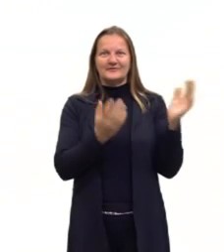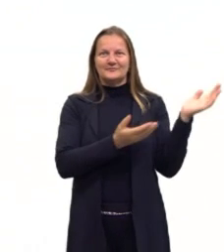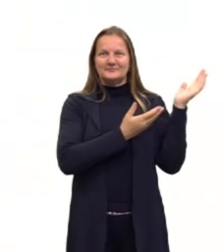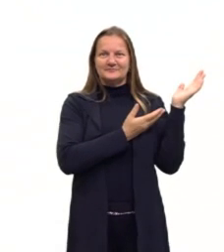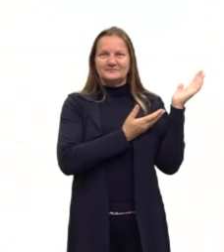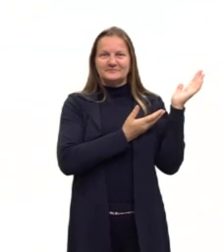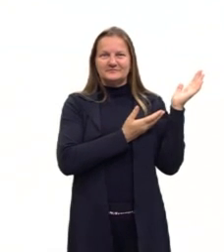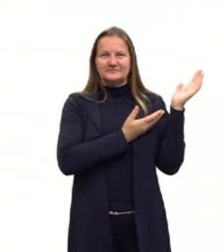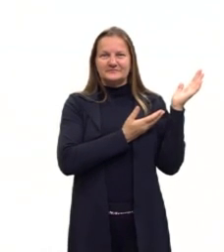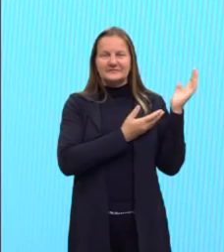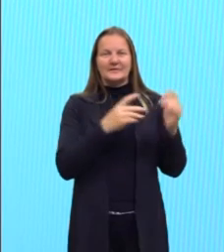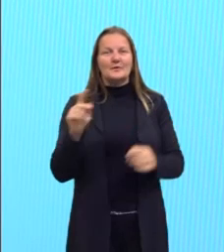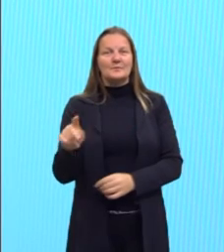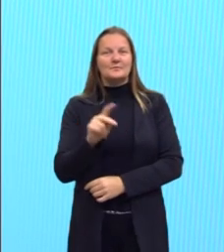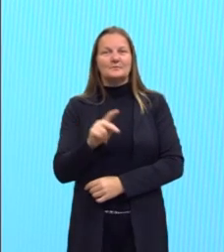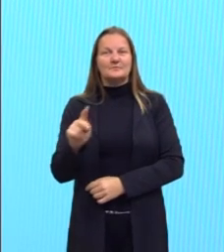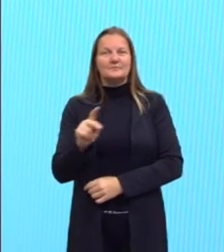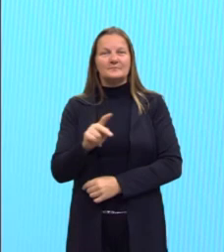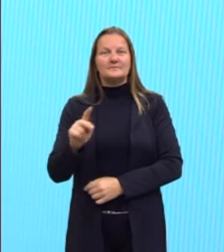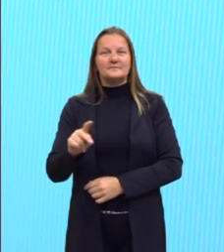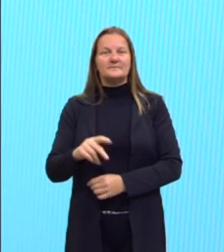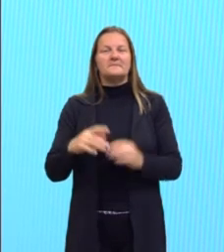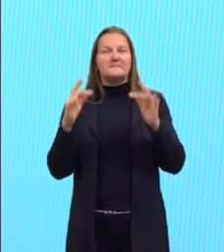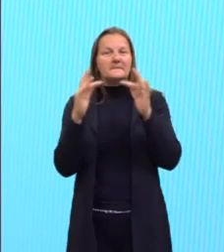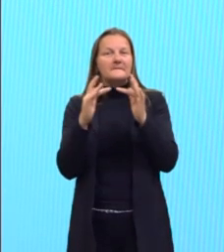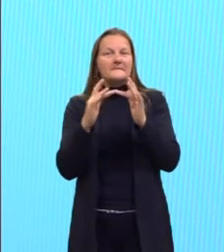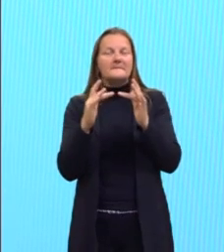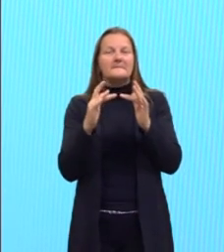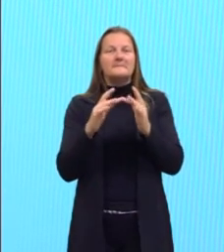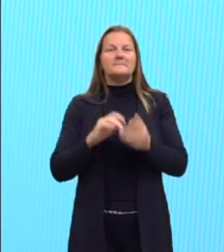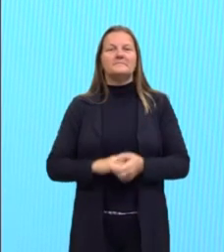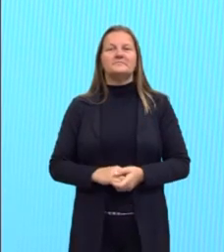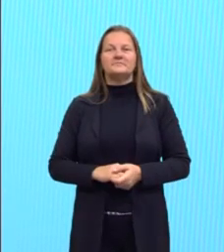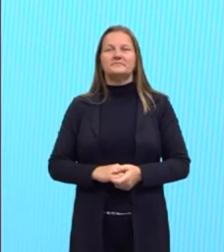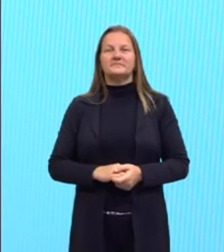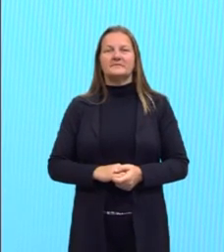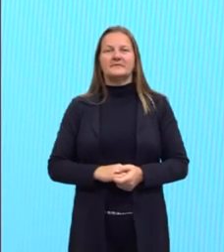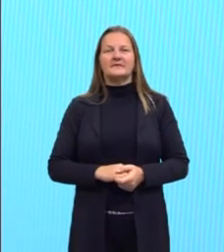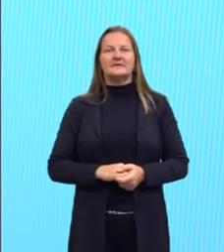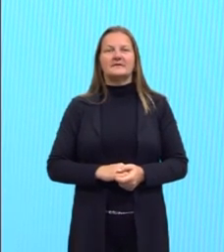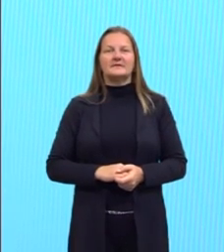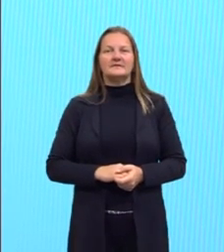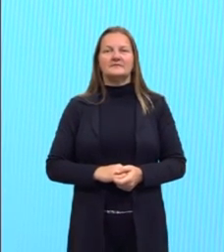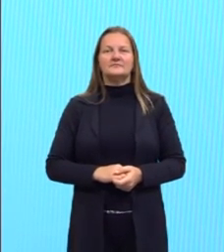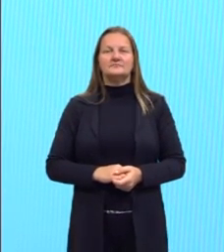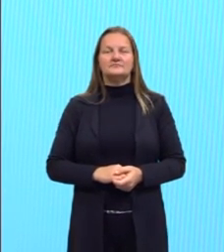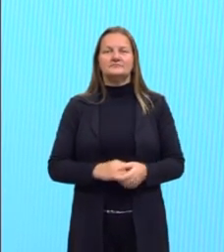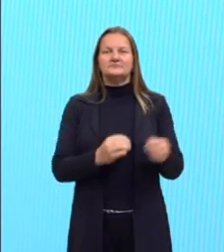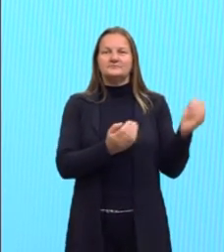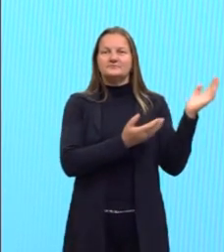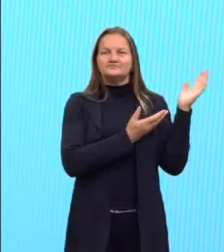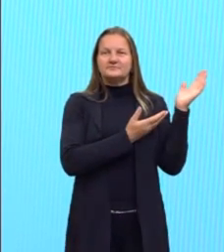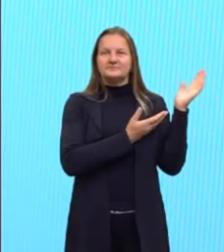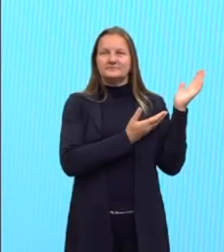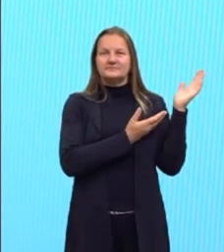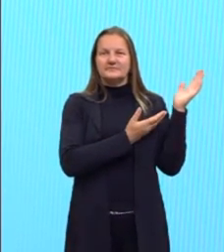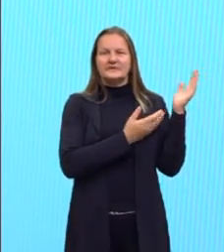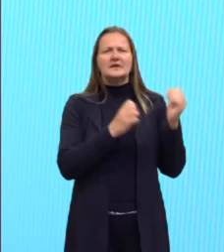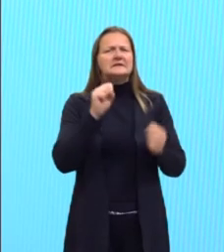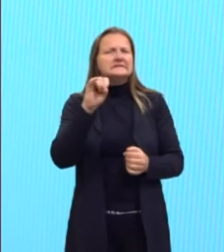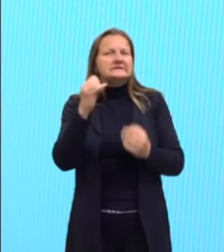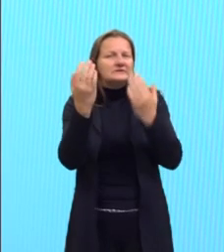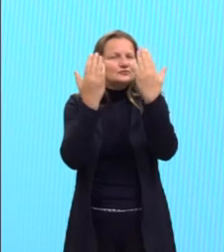o nome do professor, os meus contatos, tu tem alguma dúvida,